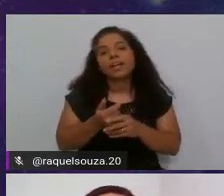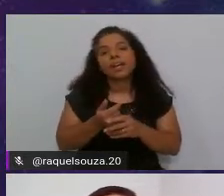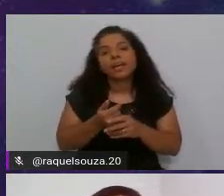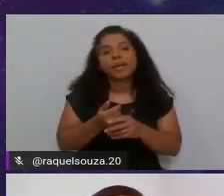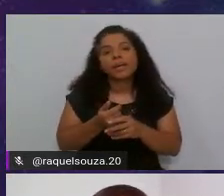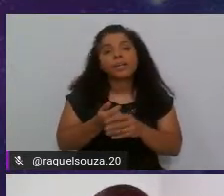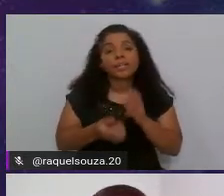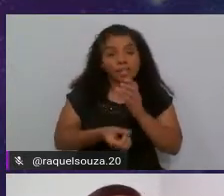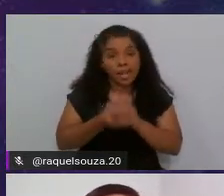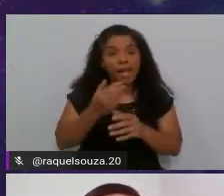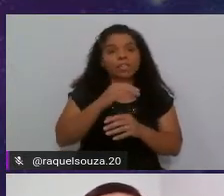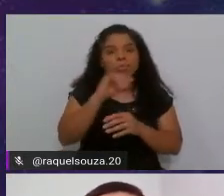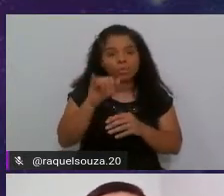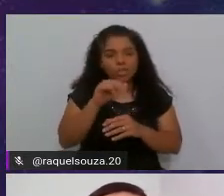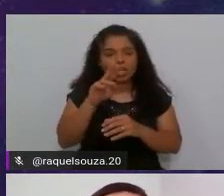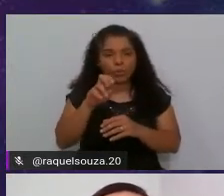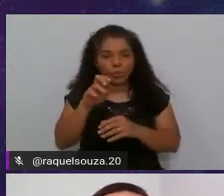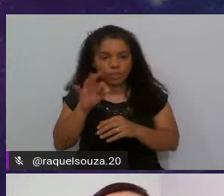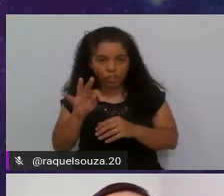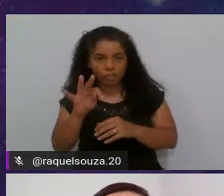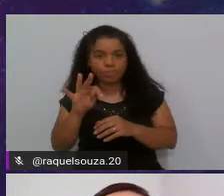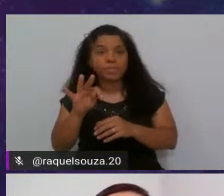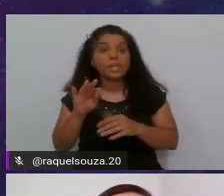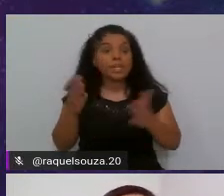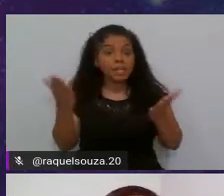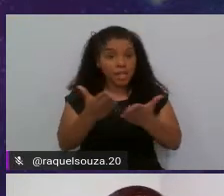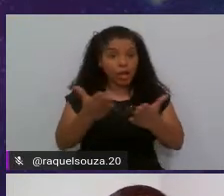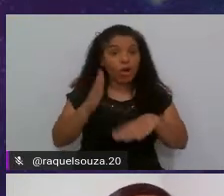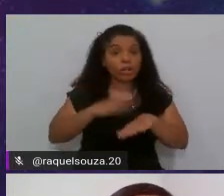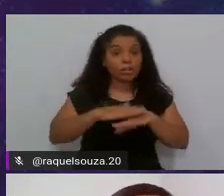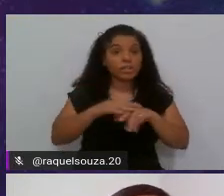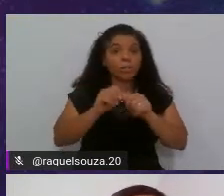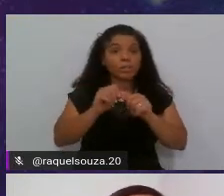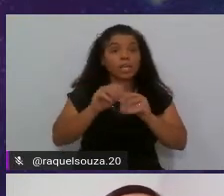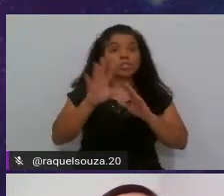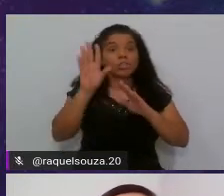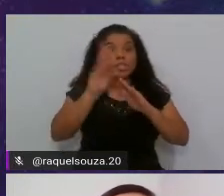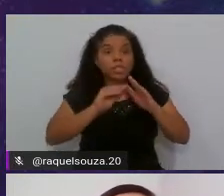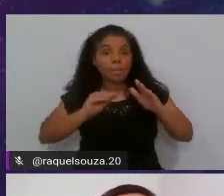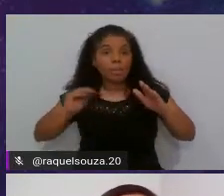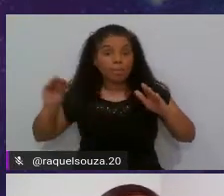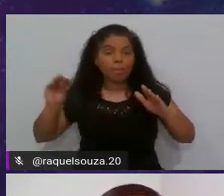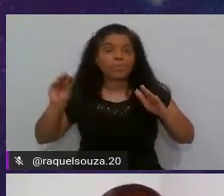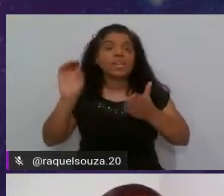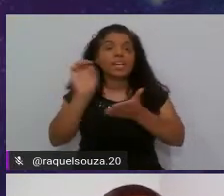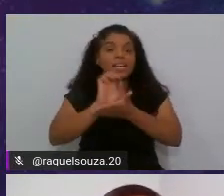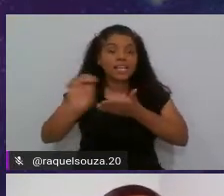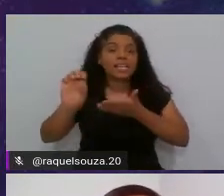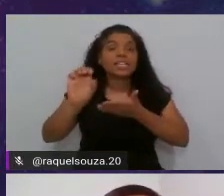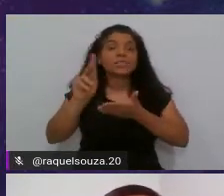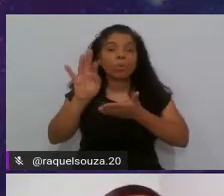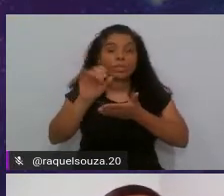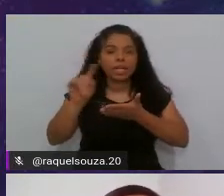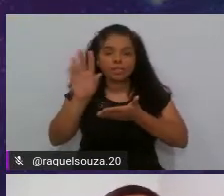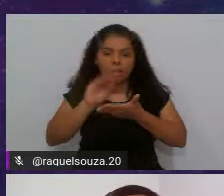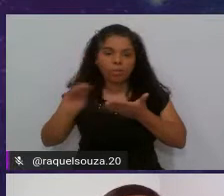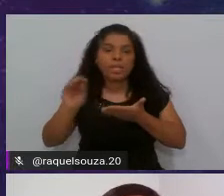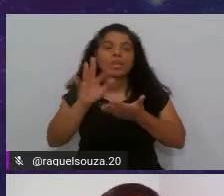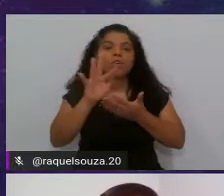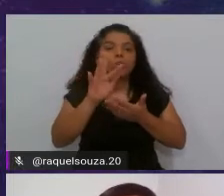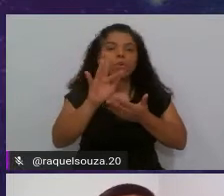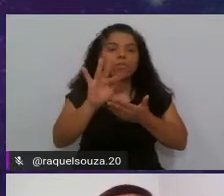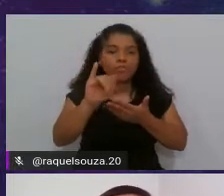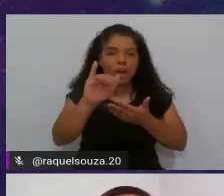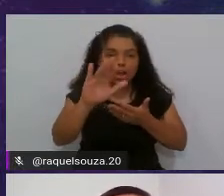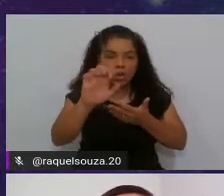pelo JUnity e vamos agora realizar o processo de exportação primeiro vamos clicar em File e em seguida Project